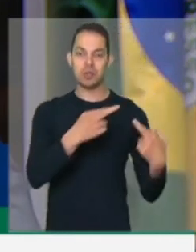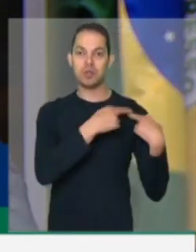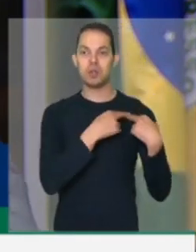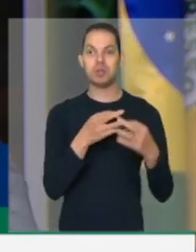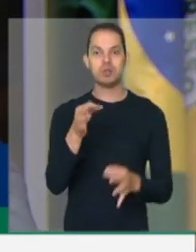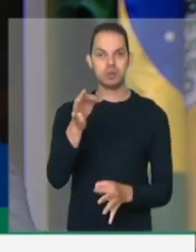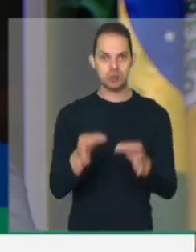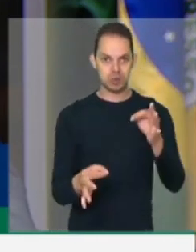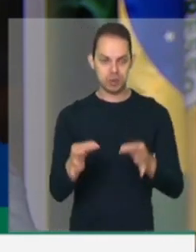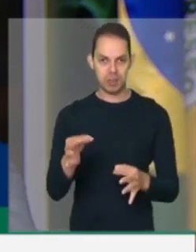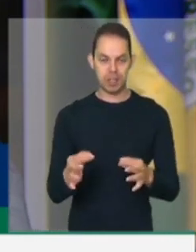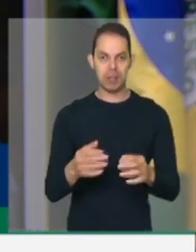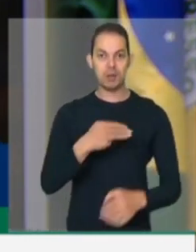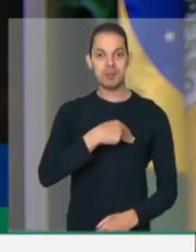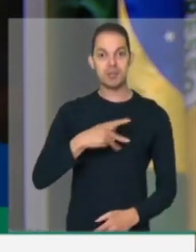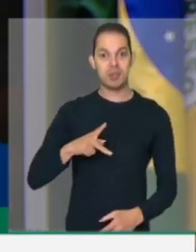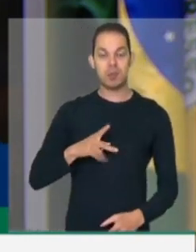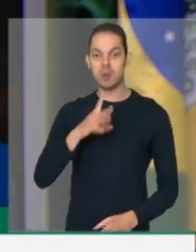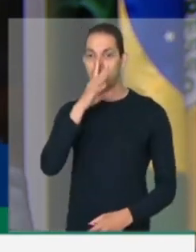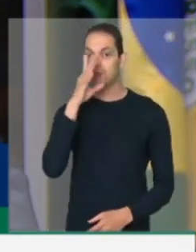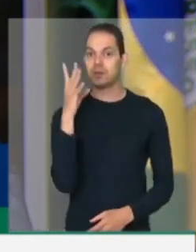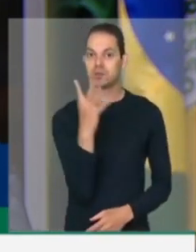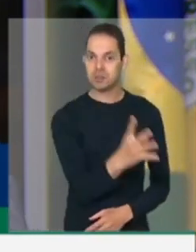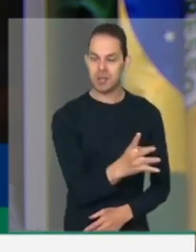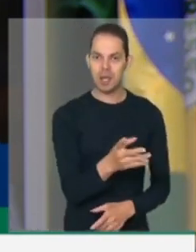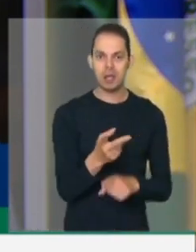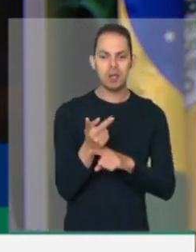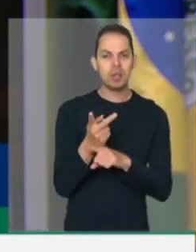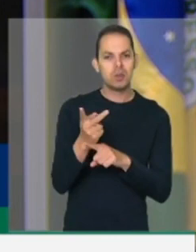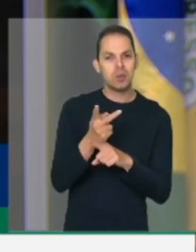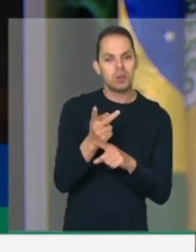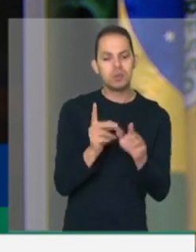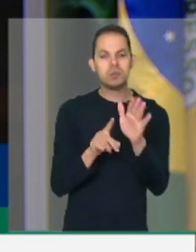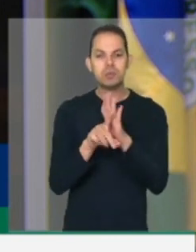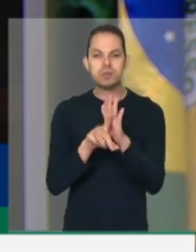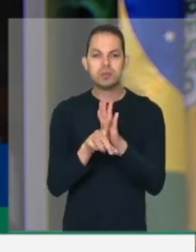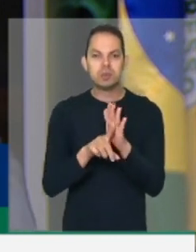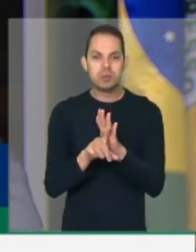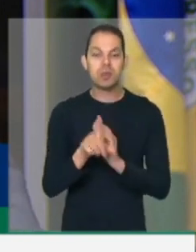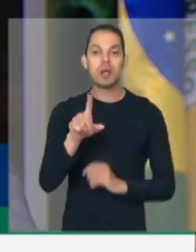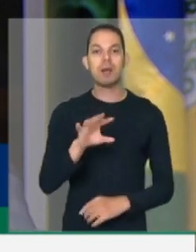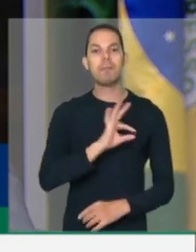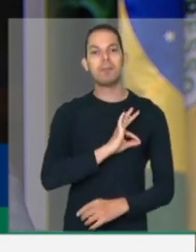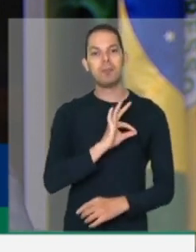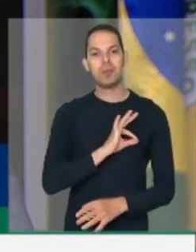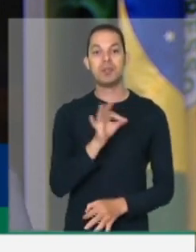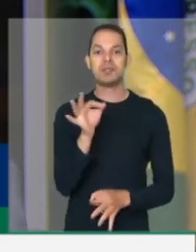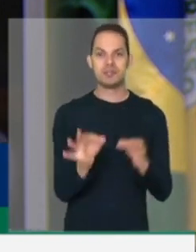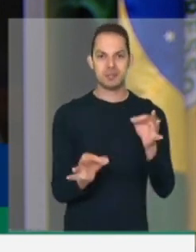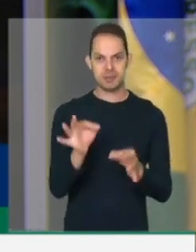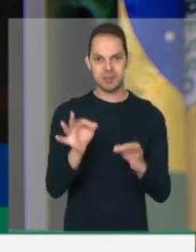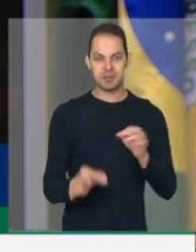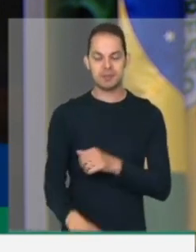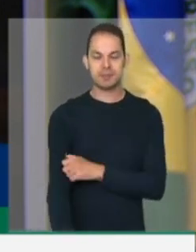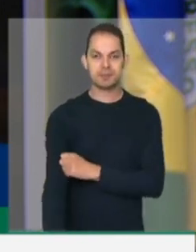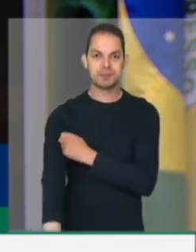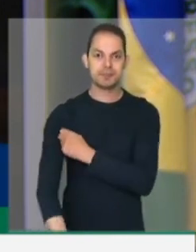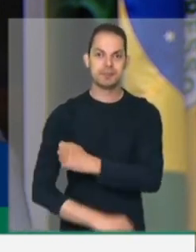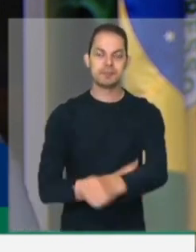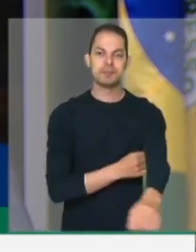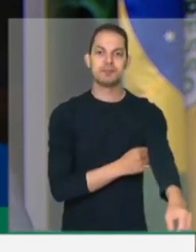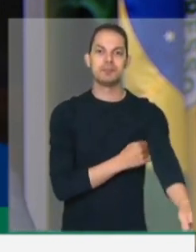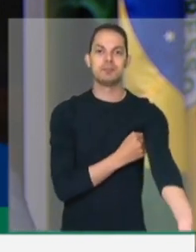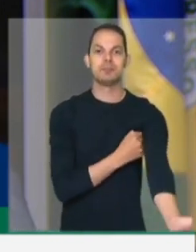Público acusar e para fazer as diligências investigativas, a polícia judiciária, que a ela